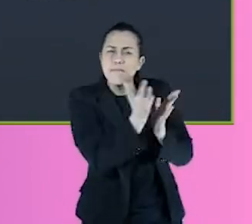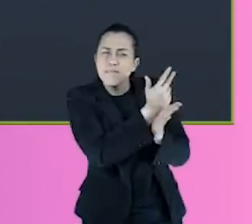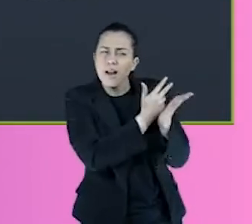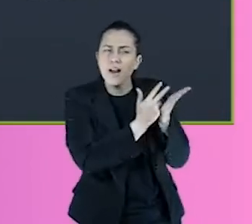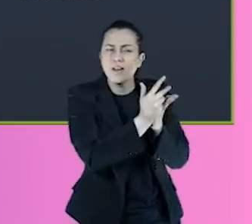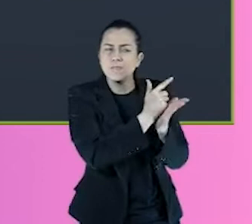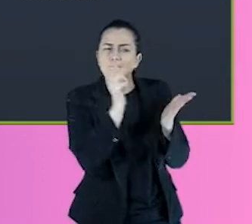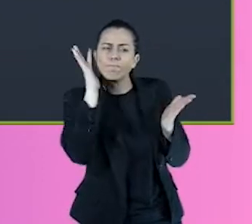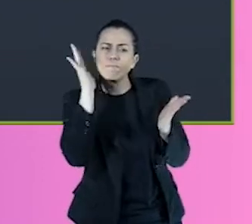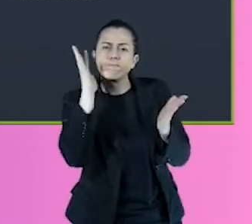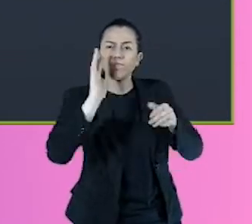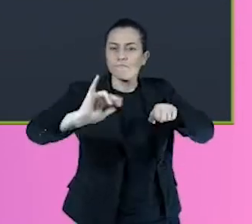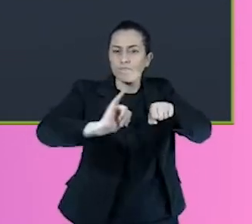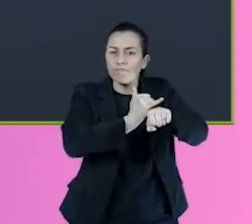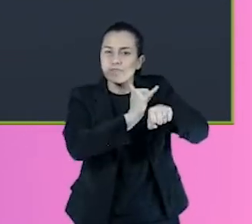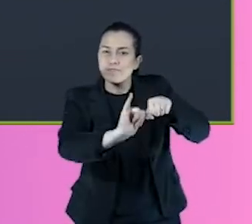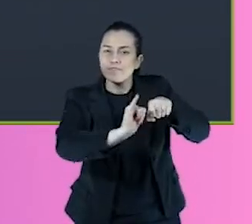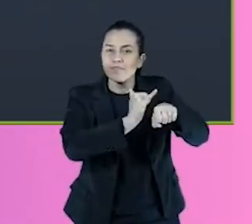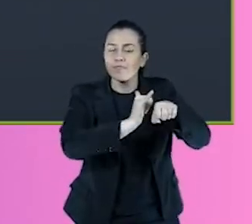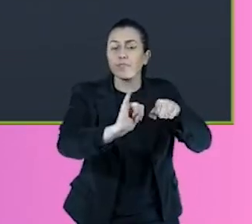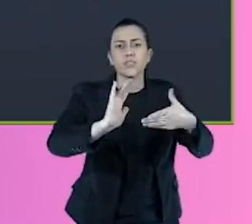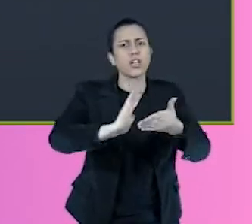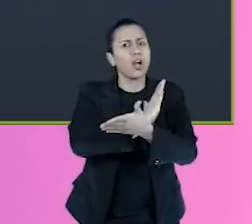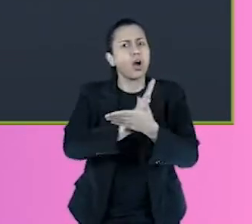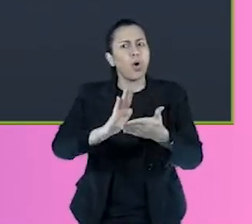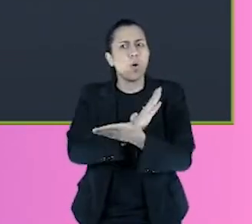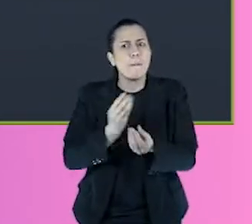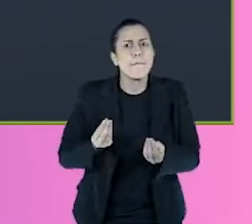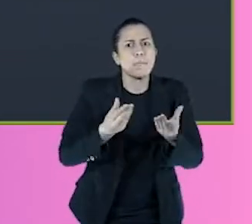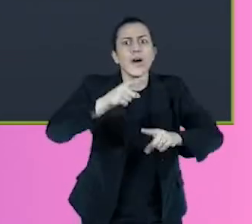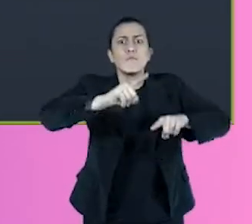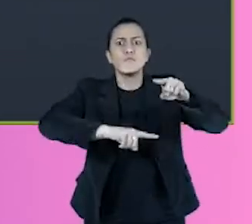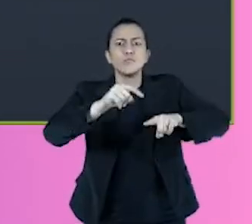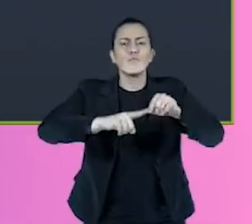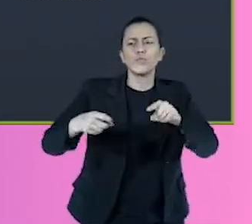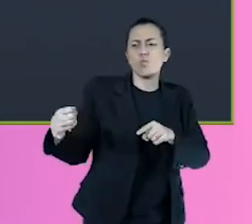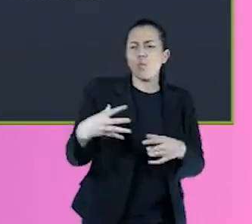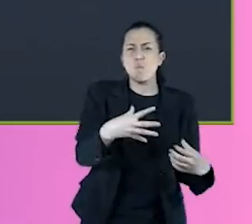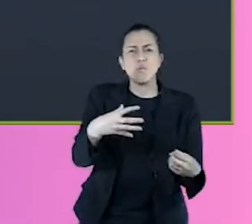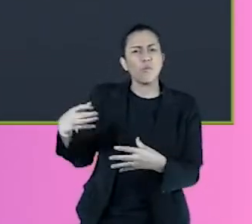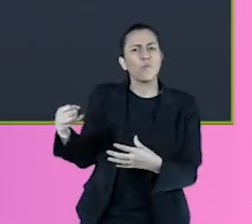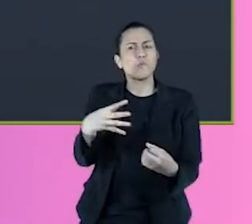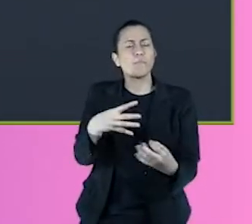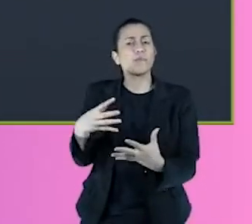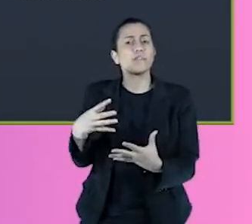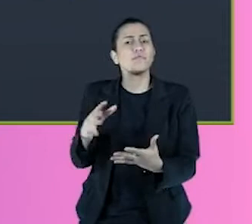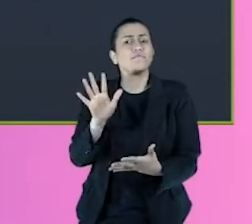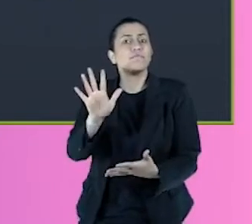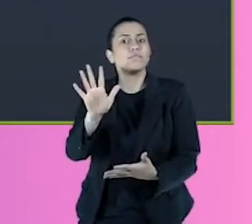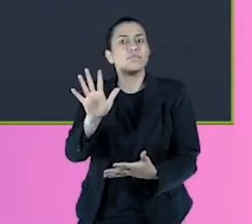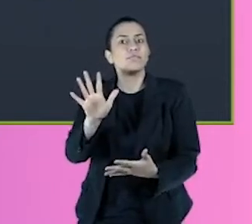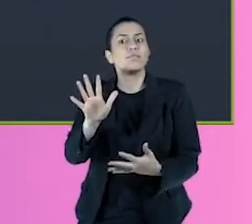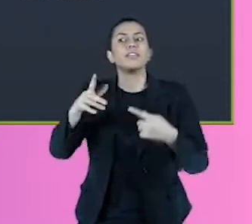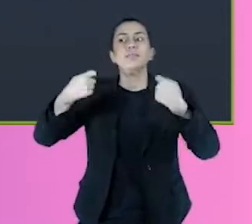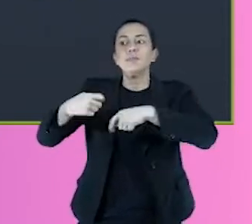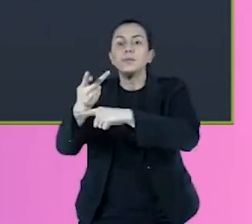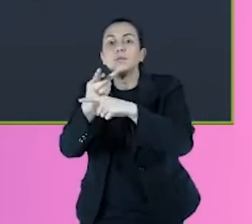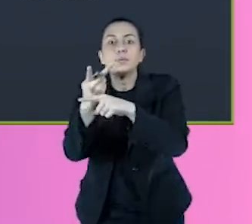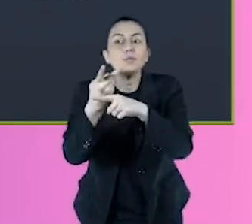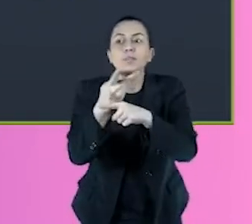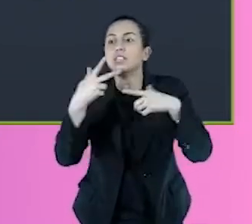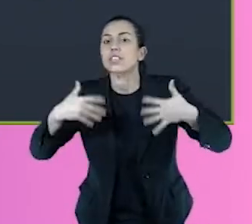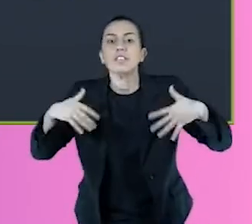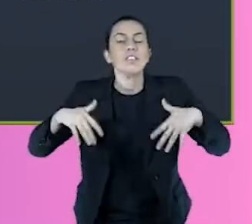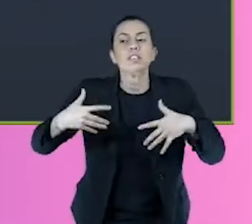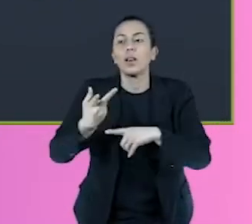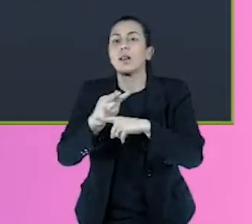É muito comum a gente ver que empresas lançam produtos ou lançam novidades, lançam alguma coisa, e aí sim tentam buscar a demanda, né, depois